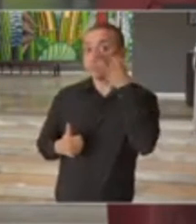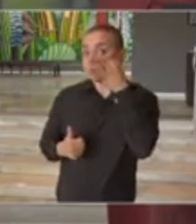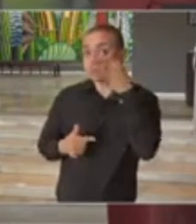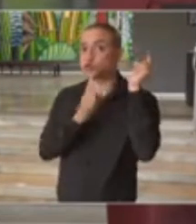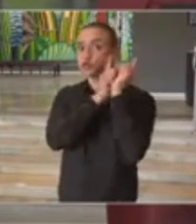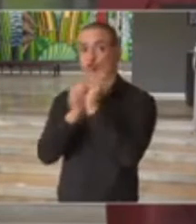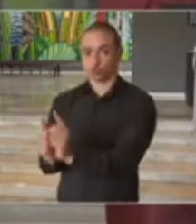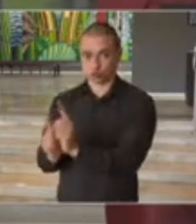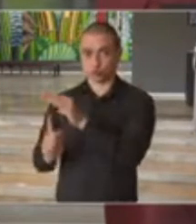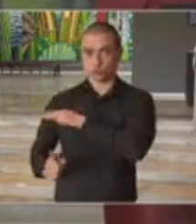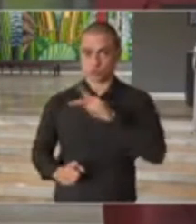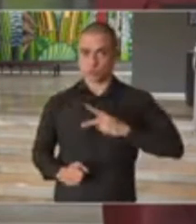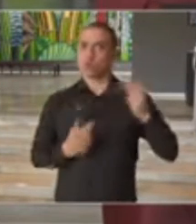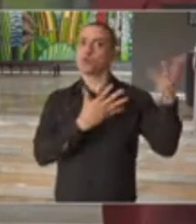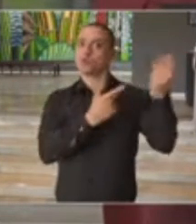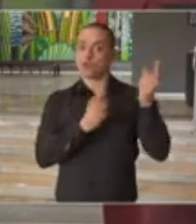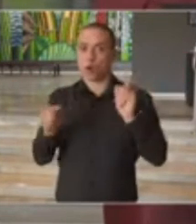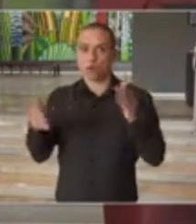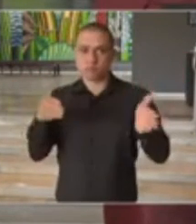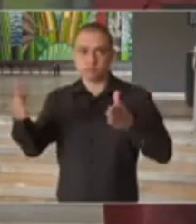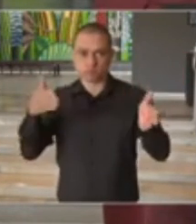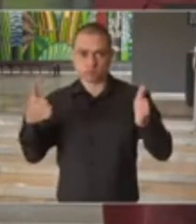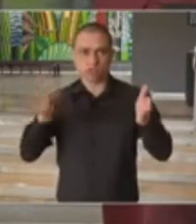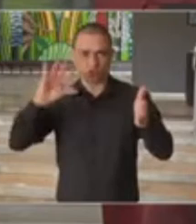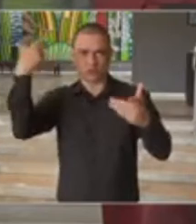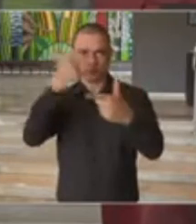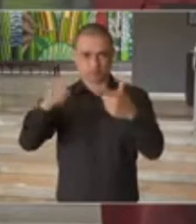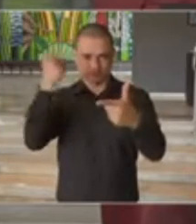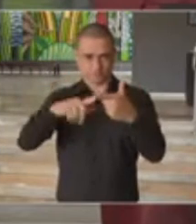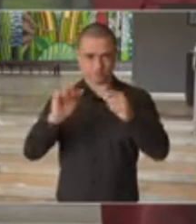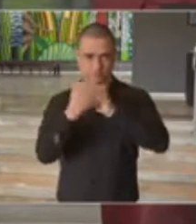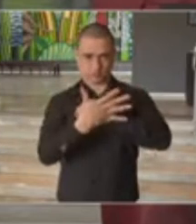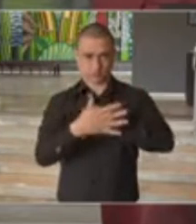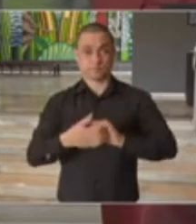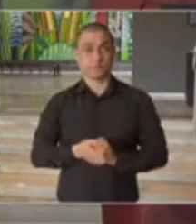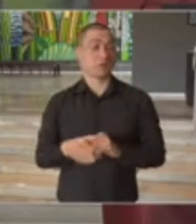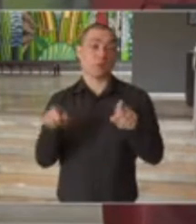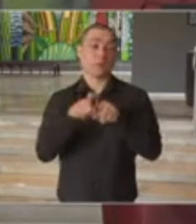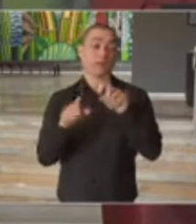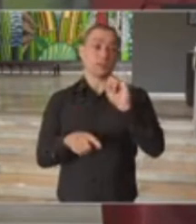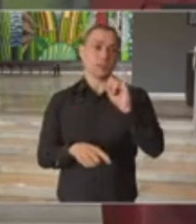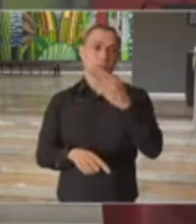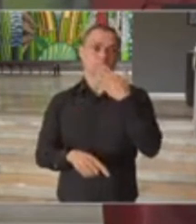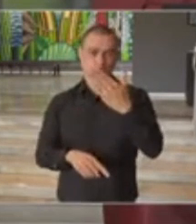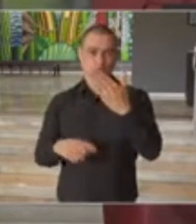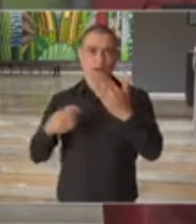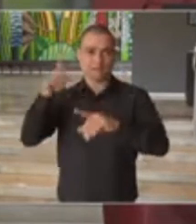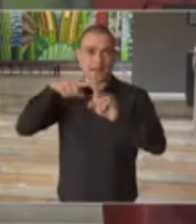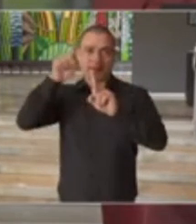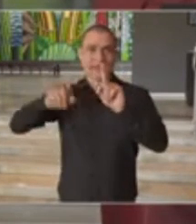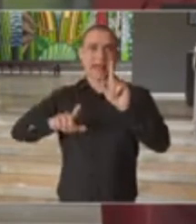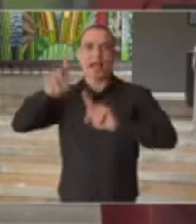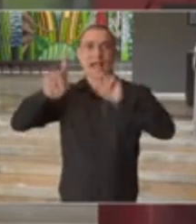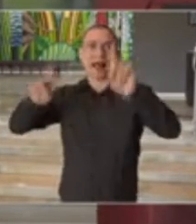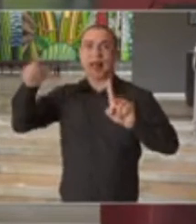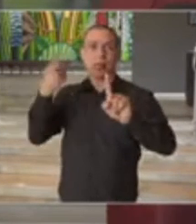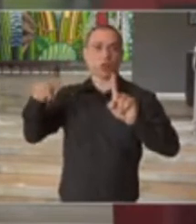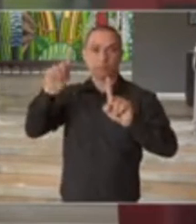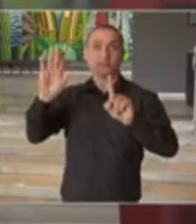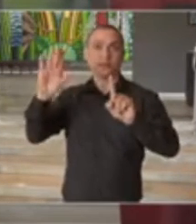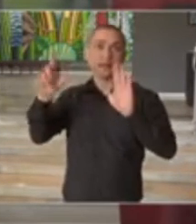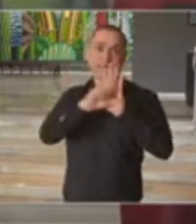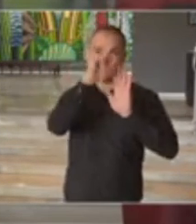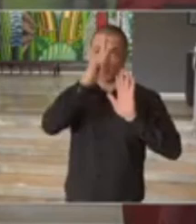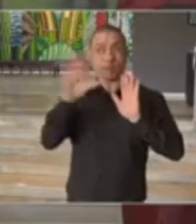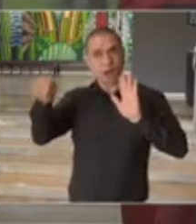produtos neste período de calamidade pública, mesmo sem o processo licitatório, como estabelece a legislação,